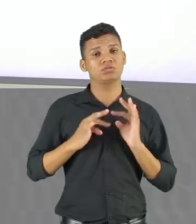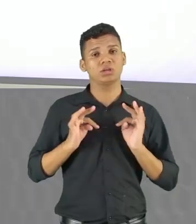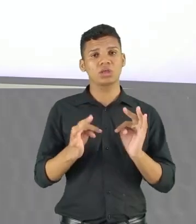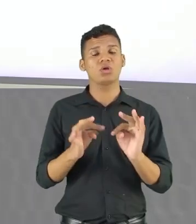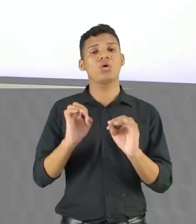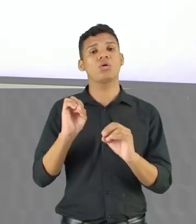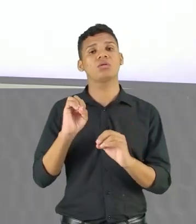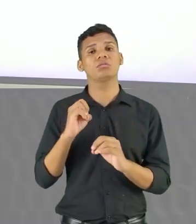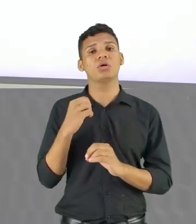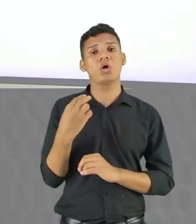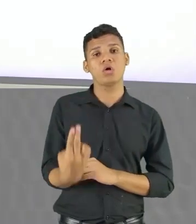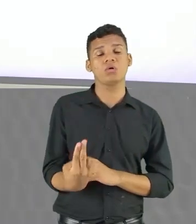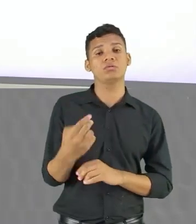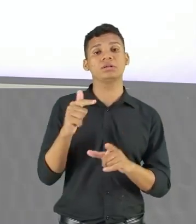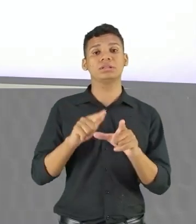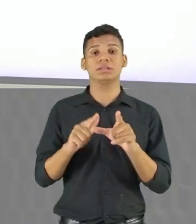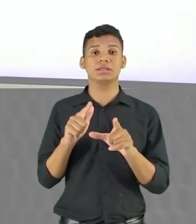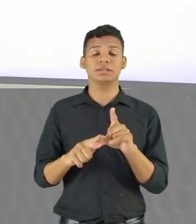letra E.